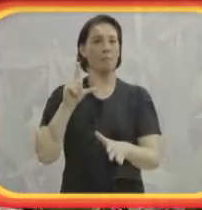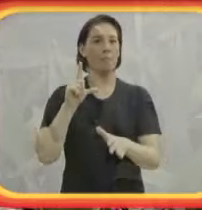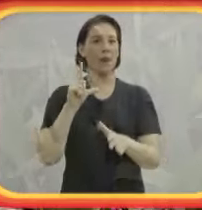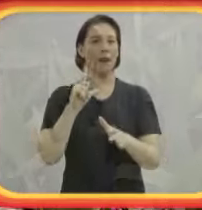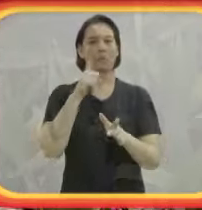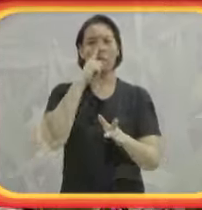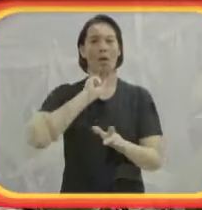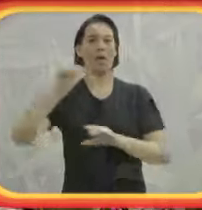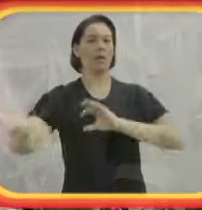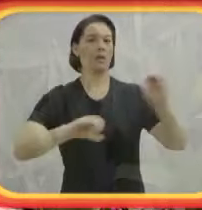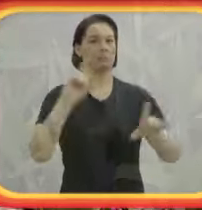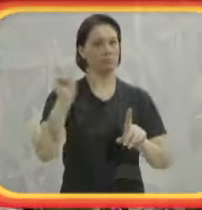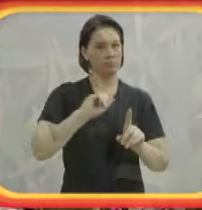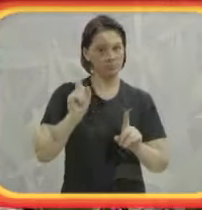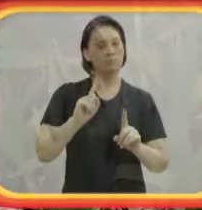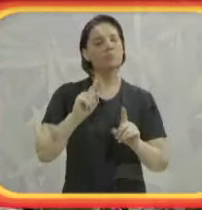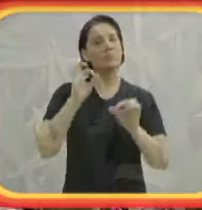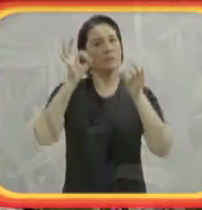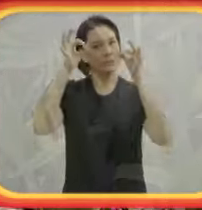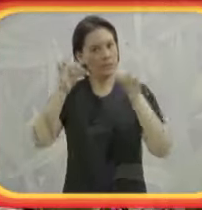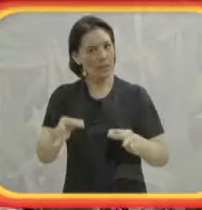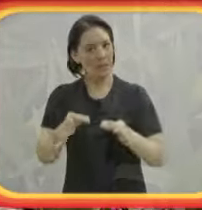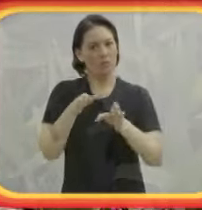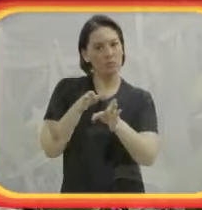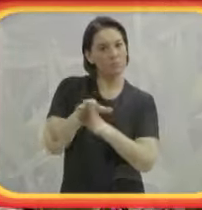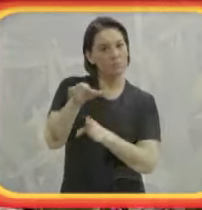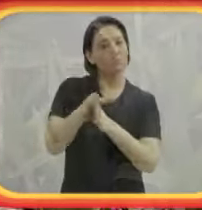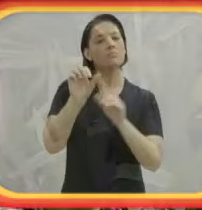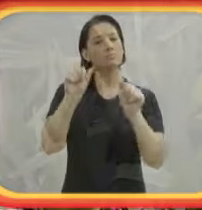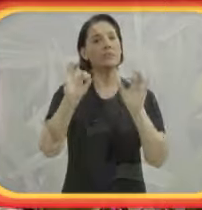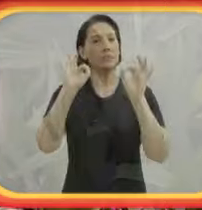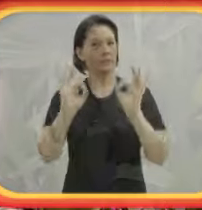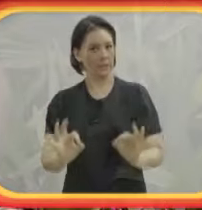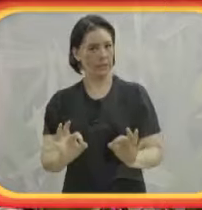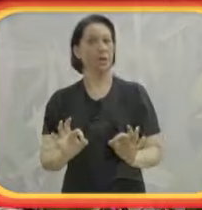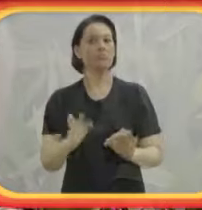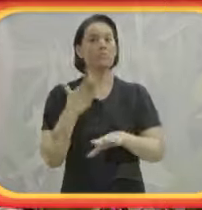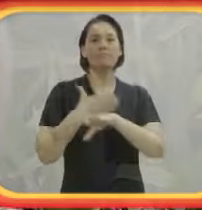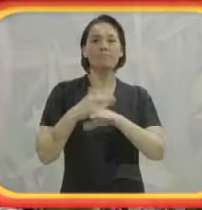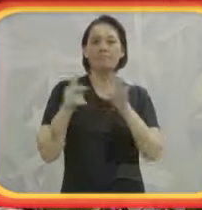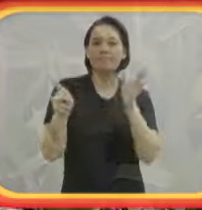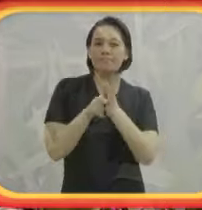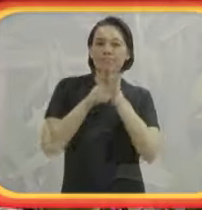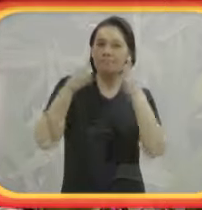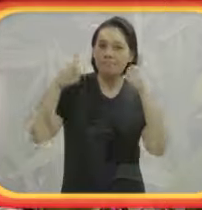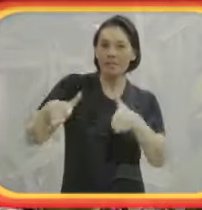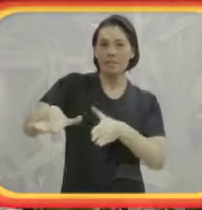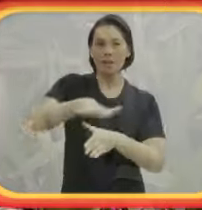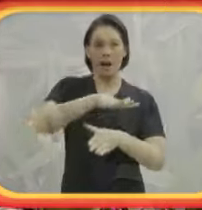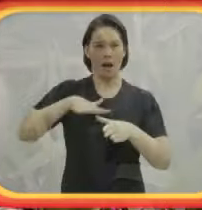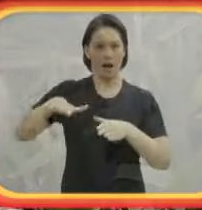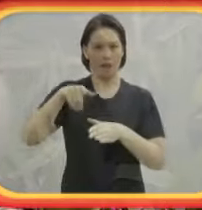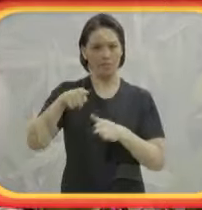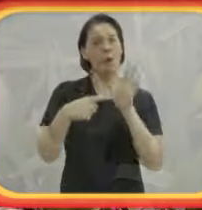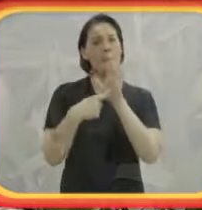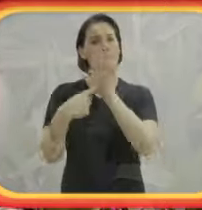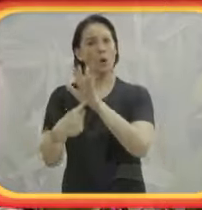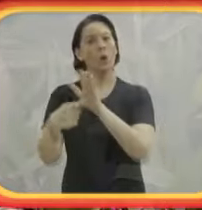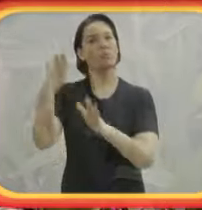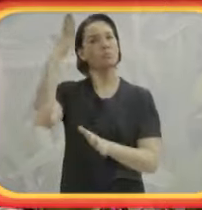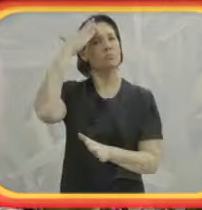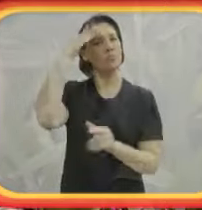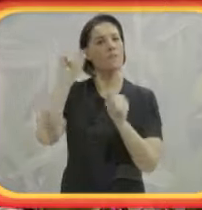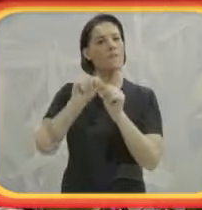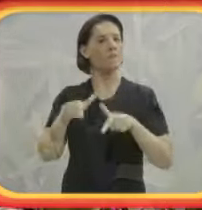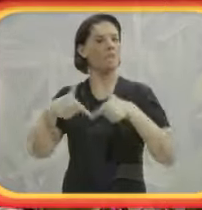você não sabe o que está fazendo. Você tem um treinamento específico, treinamento na área de trabalho. Mostram a você o que você tem que fazer